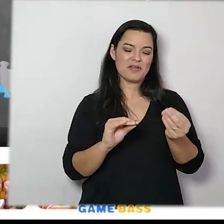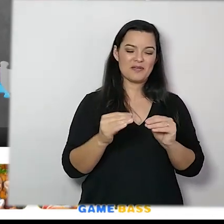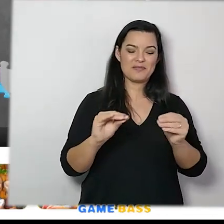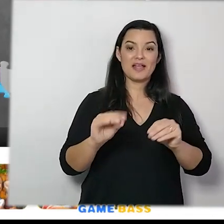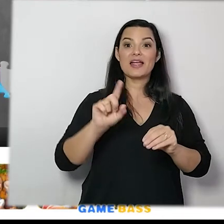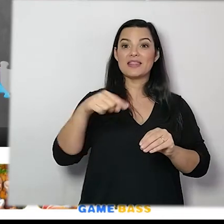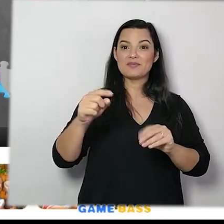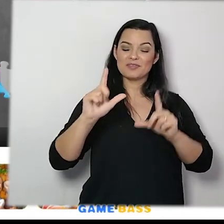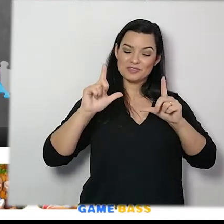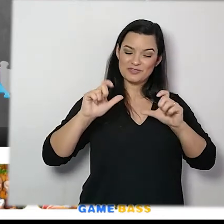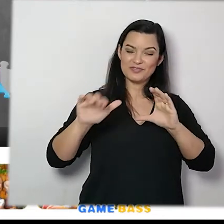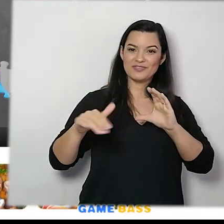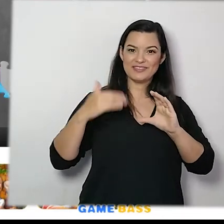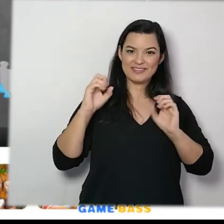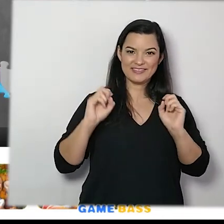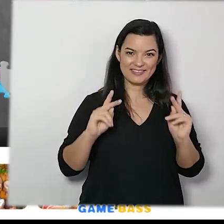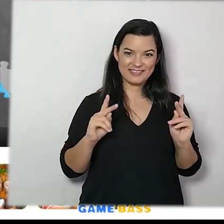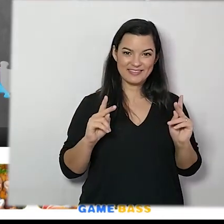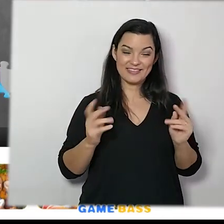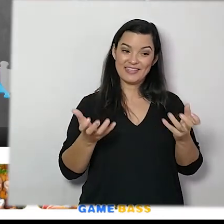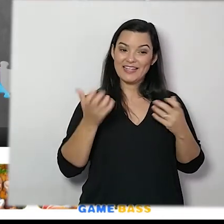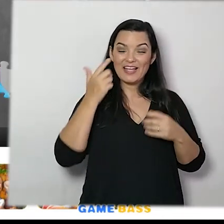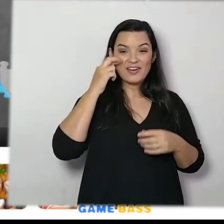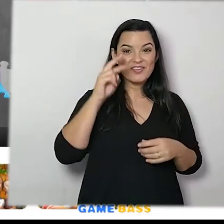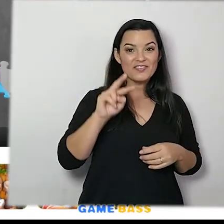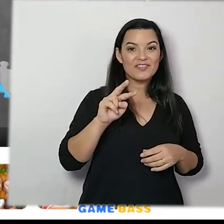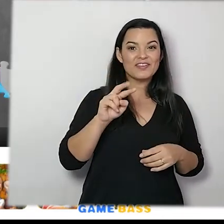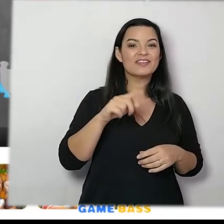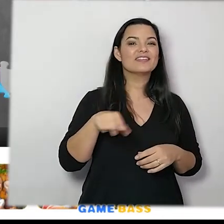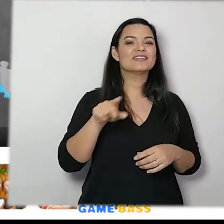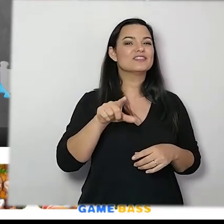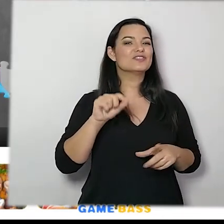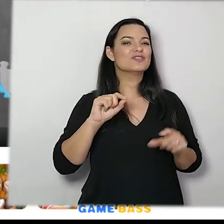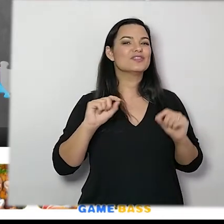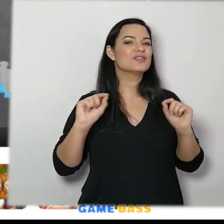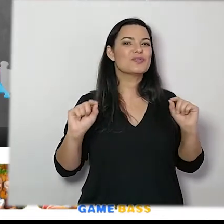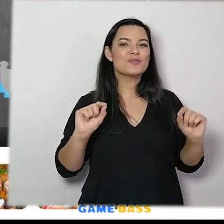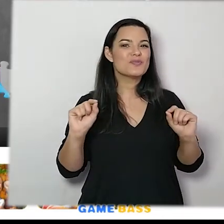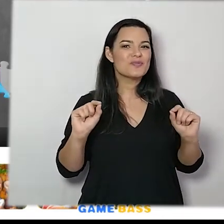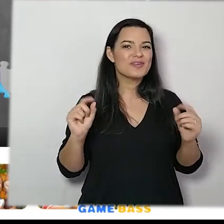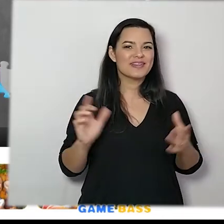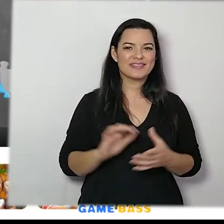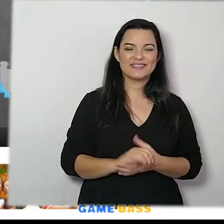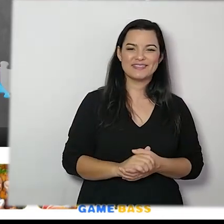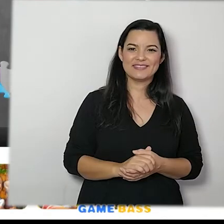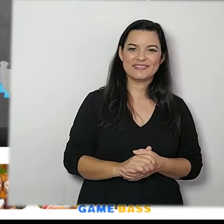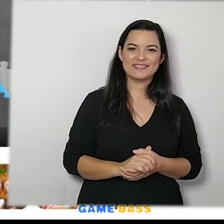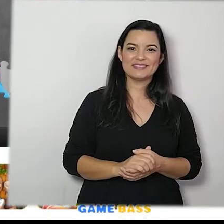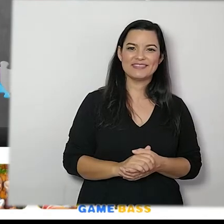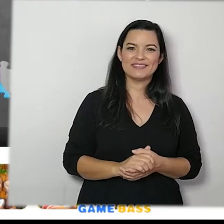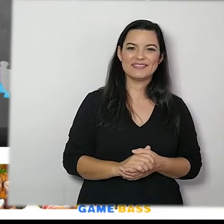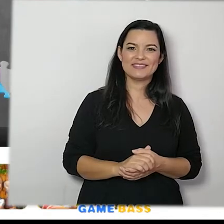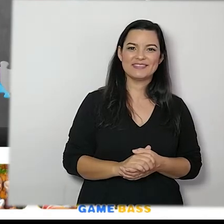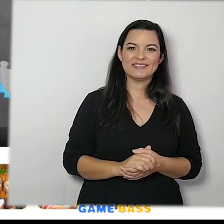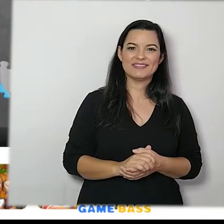Depois compartilha com a Pro. Quero ver qual será o quebra-cabeça escolhido por vocês.